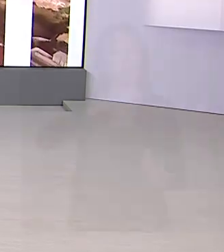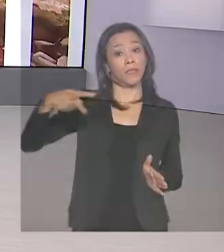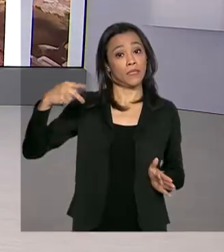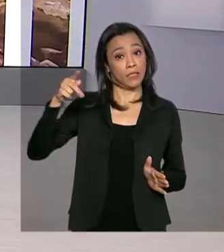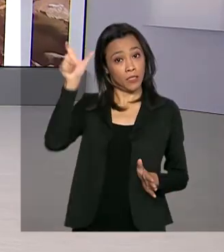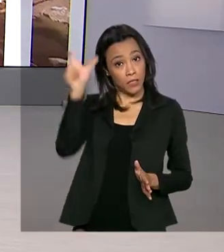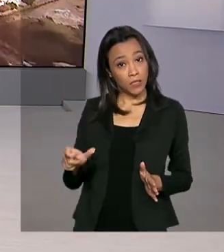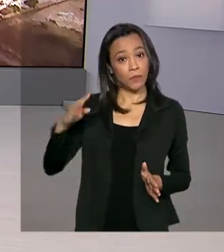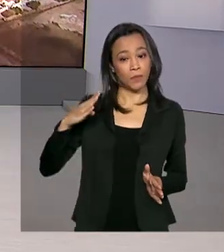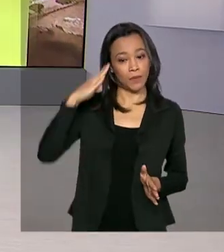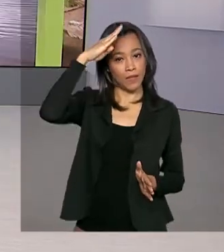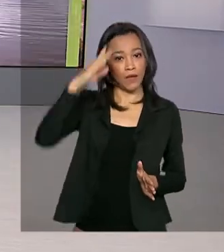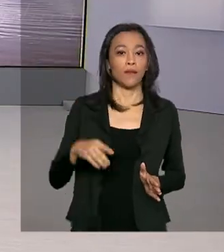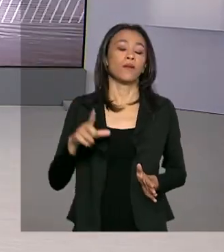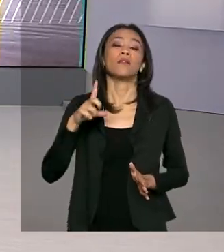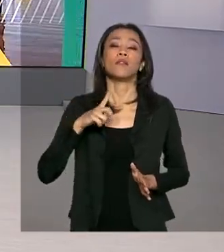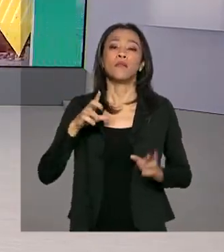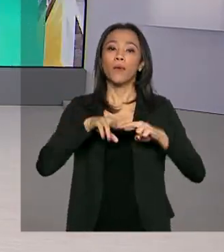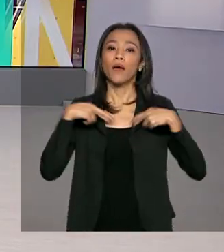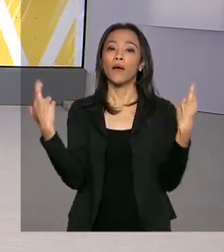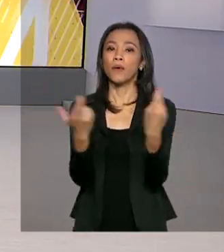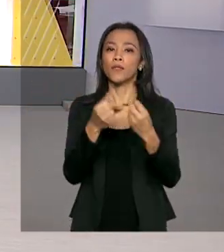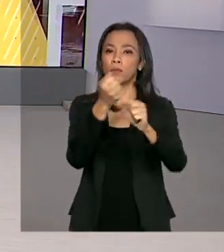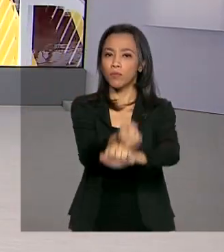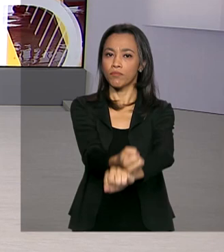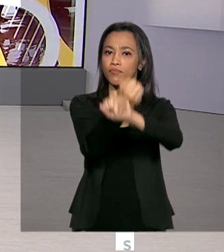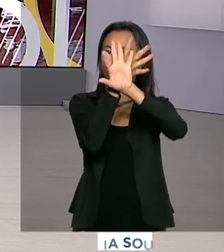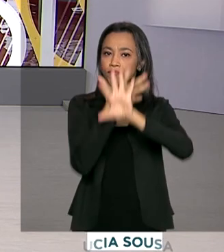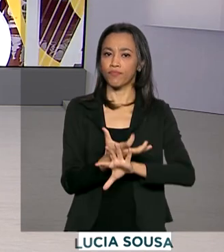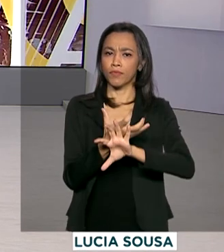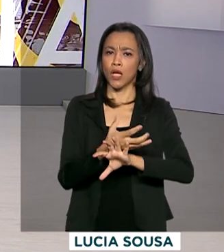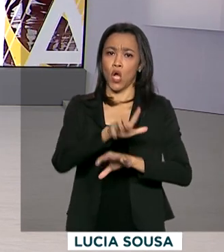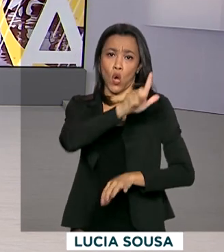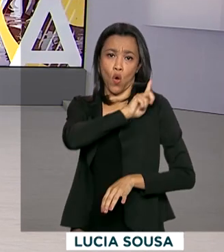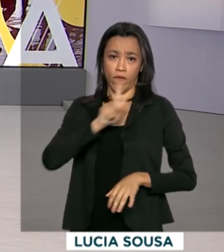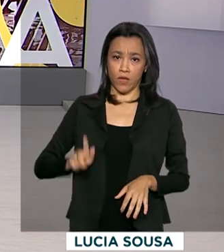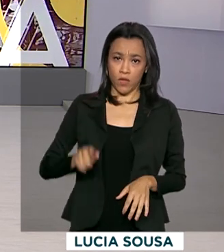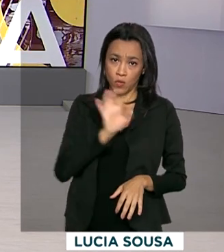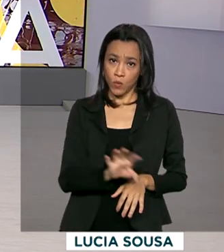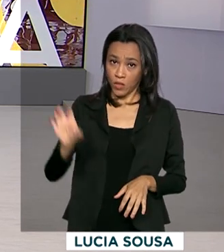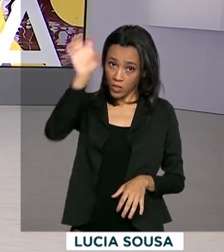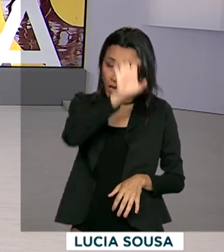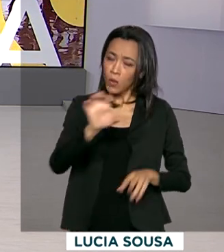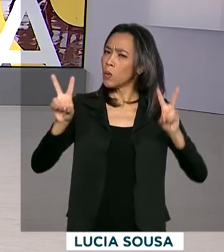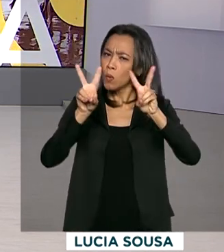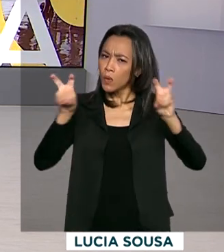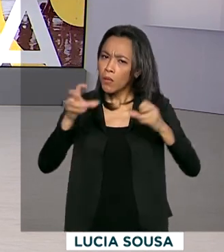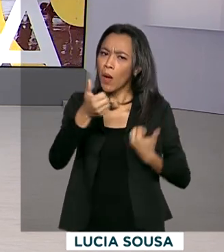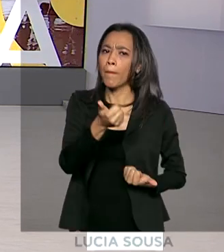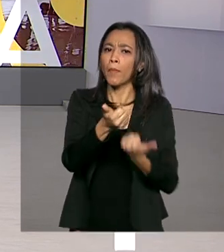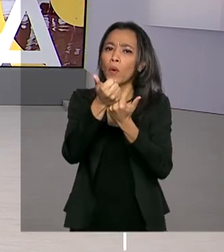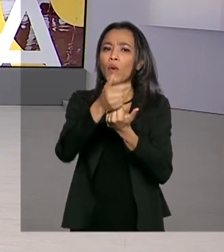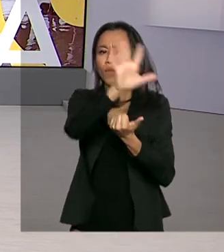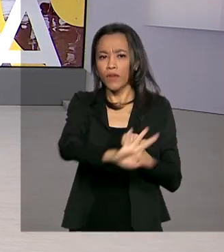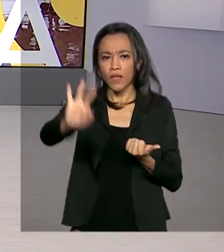Jair Bolsonaro faz hoje uma reunião por videoconferência com governadores. Entre os assuntos, o apoio federal a